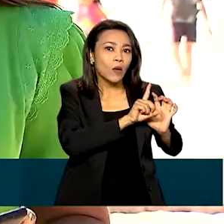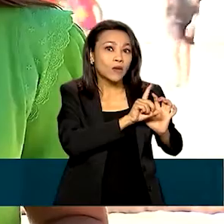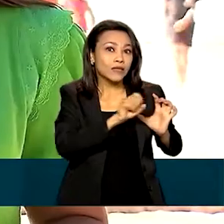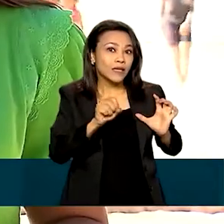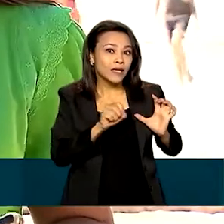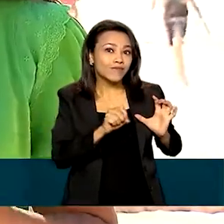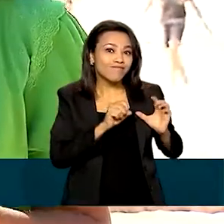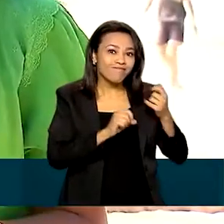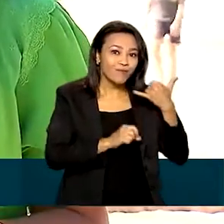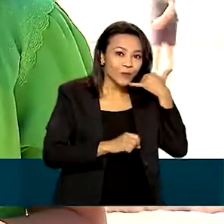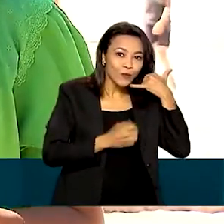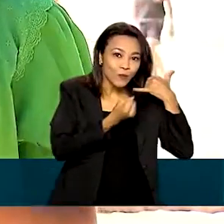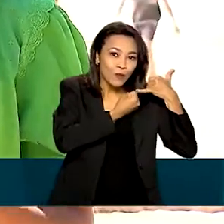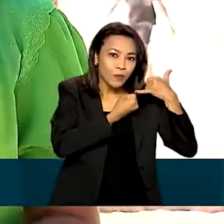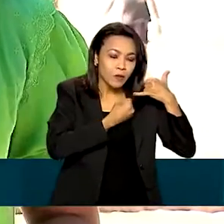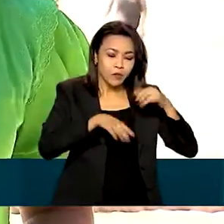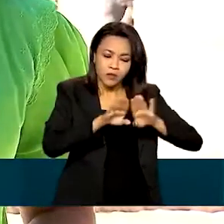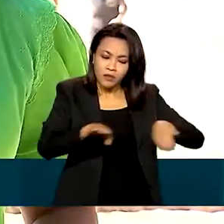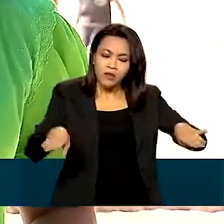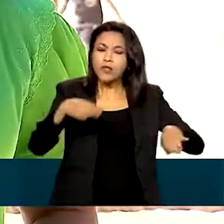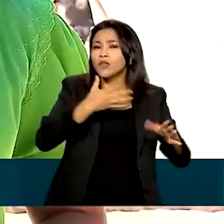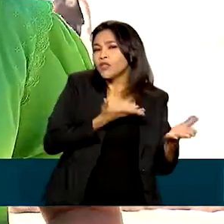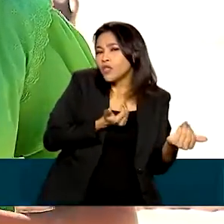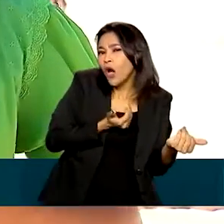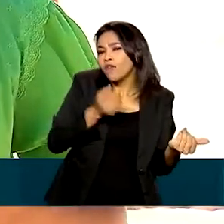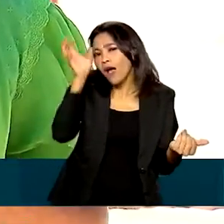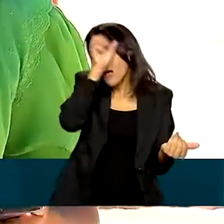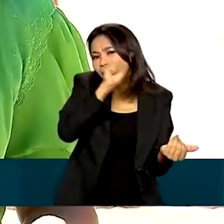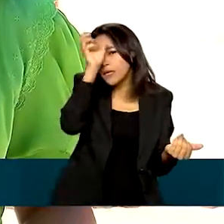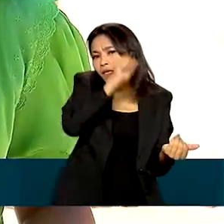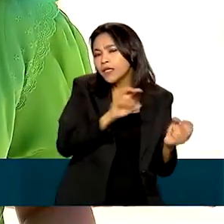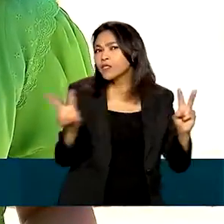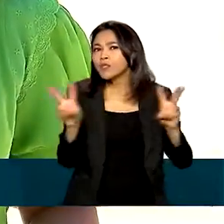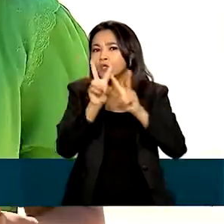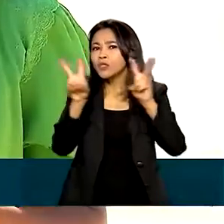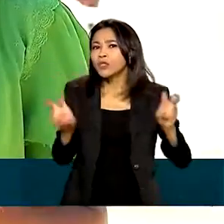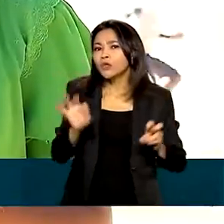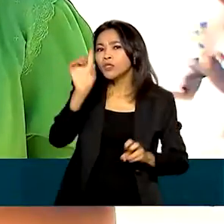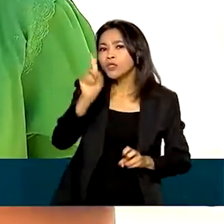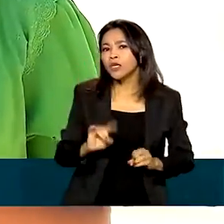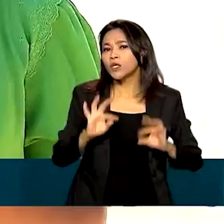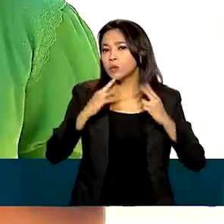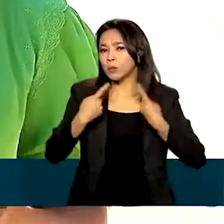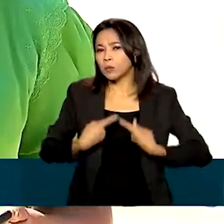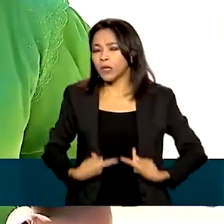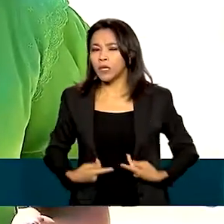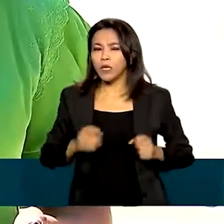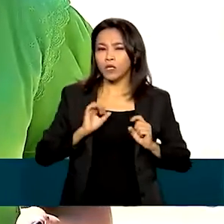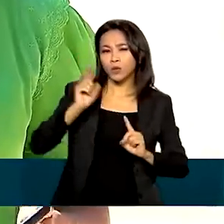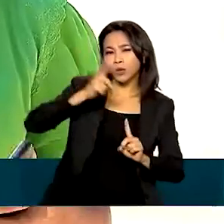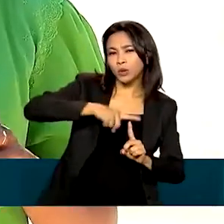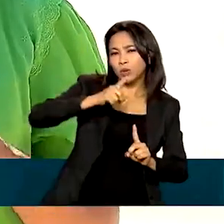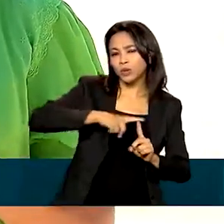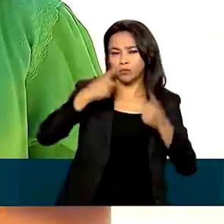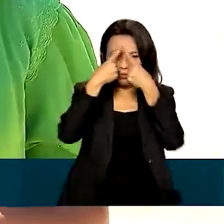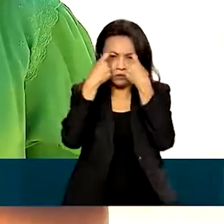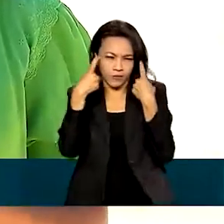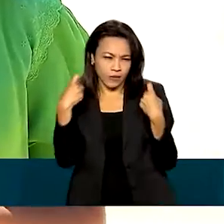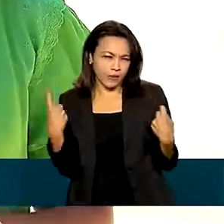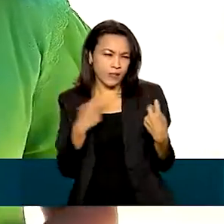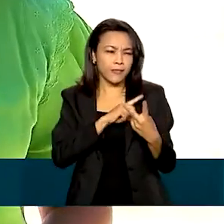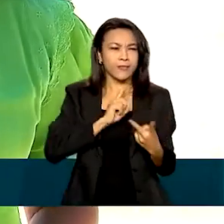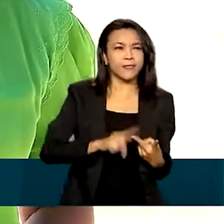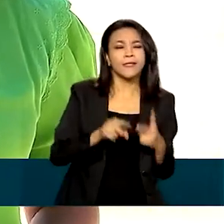Nela, os pequenos e os jovens vão aprender noções de direitos humanos, os diferentes tipos de violência, as